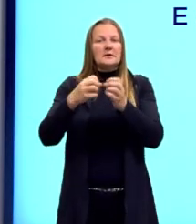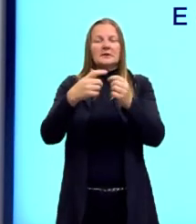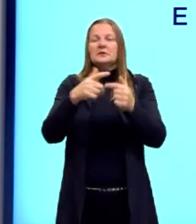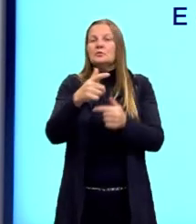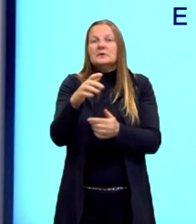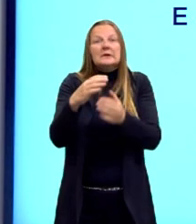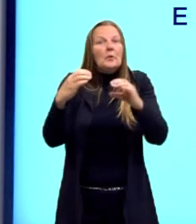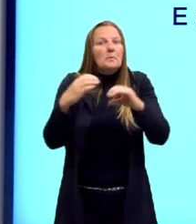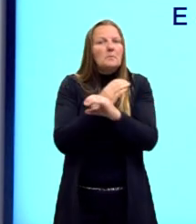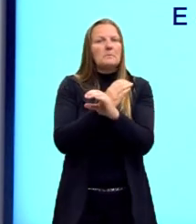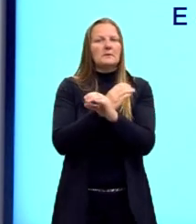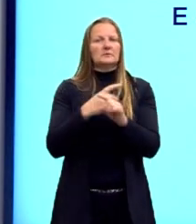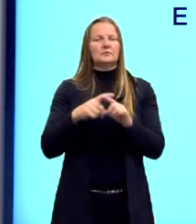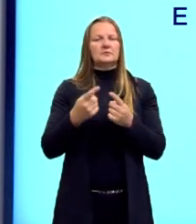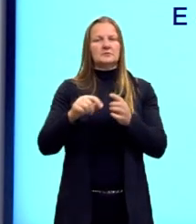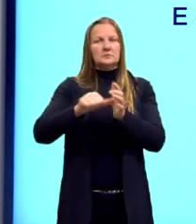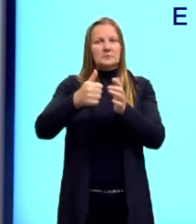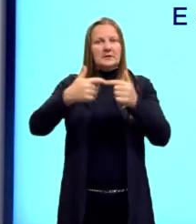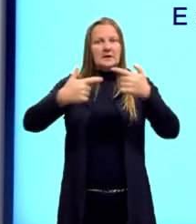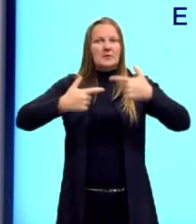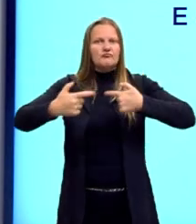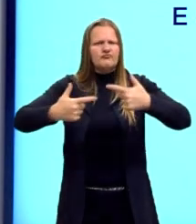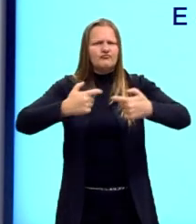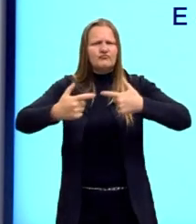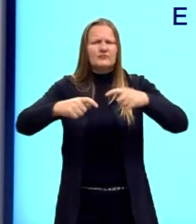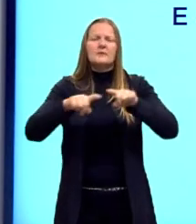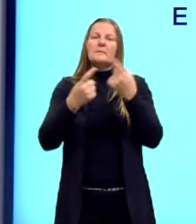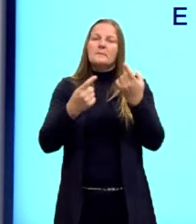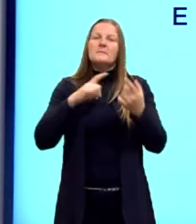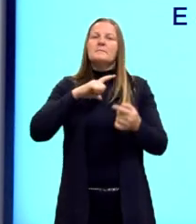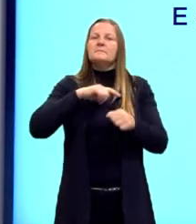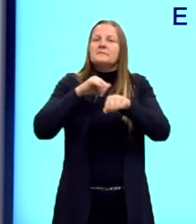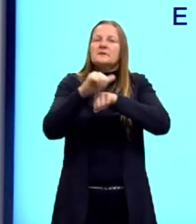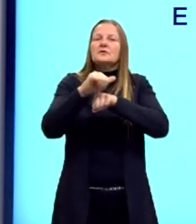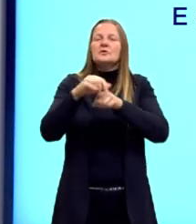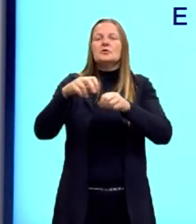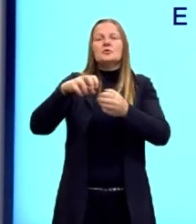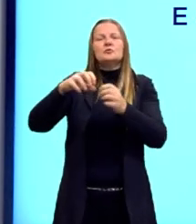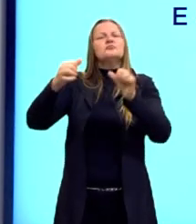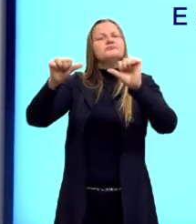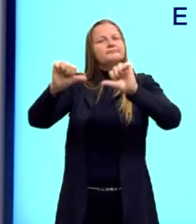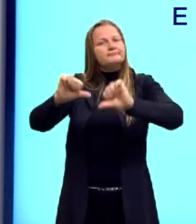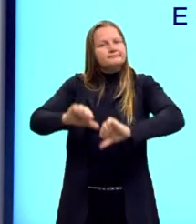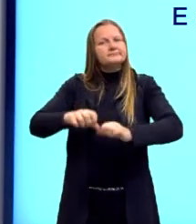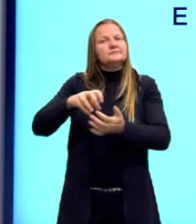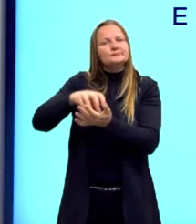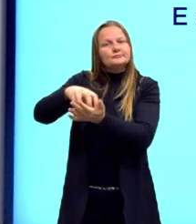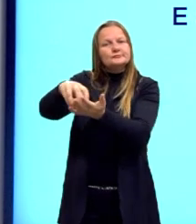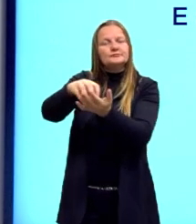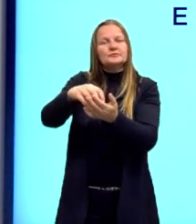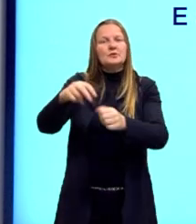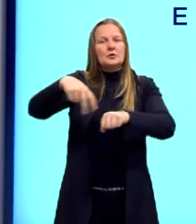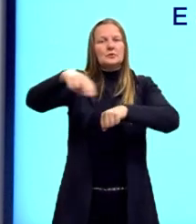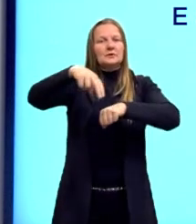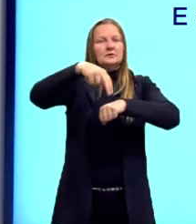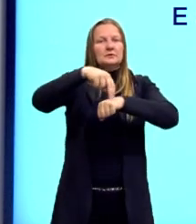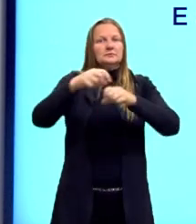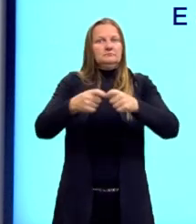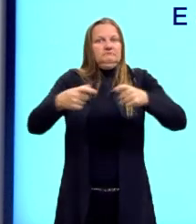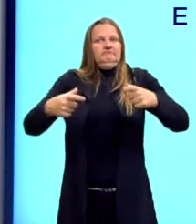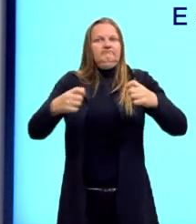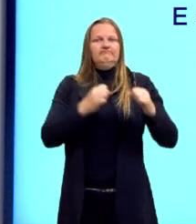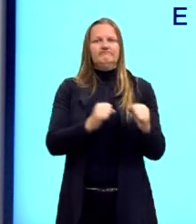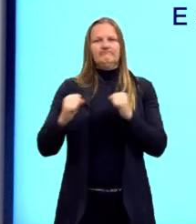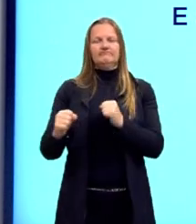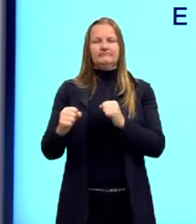totalitários ali na Primeira Guerra, mas ela acontece por causa da crise do colonialismo e uma ascensão desse nacionalismo exagerado, né.